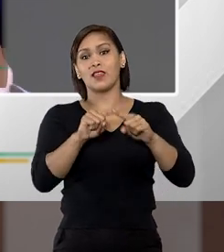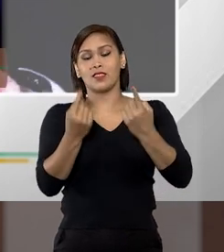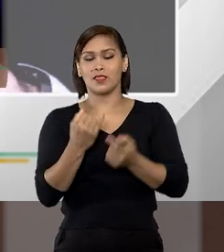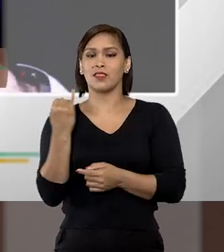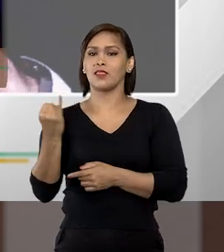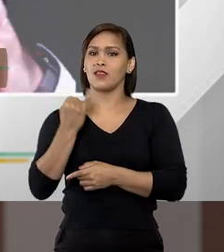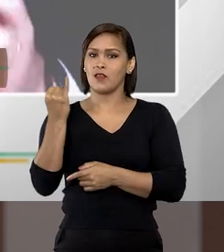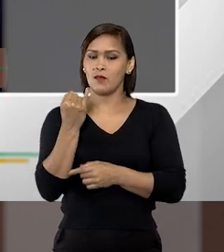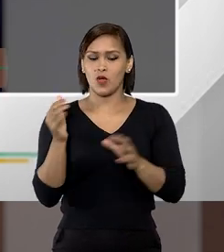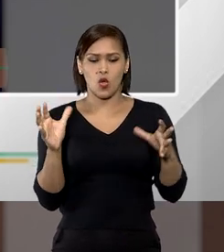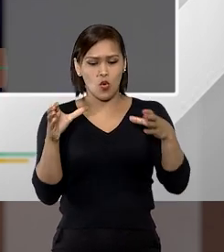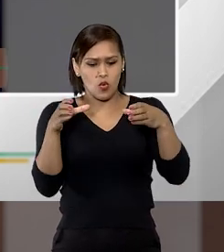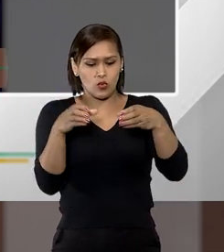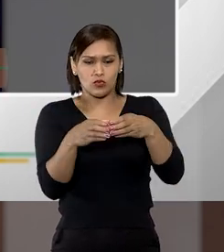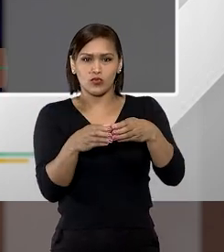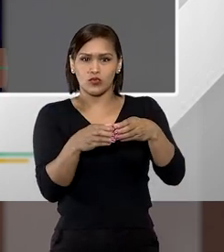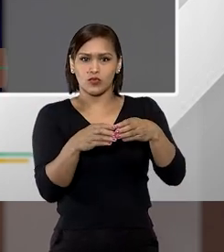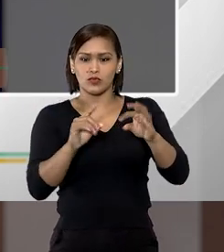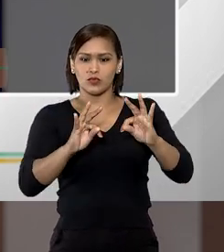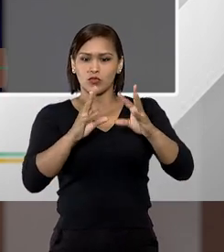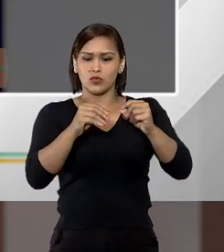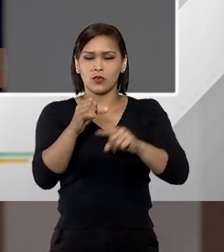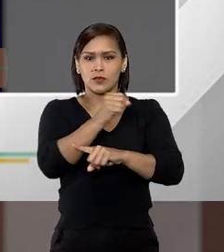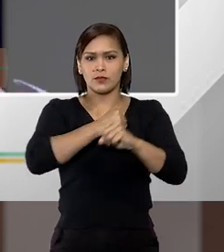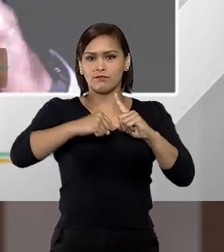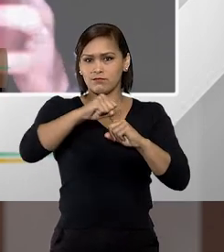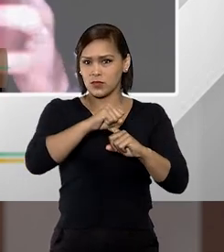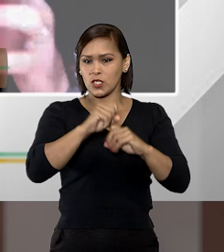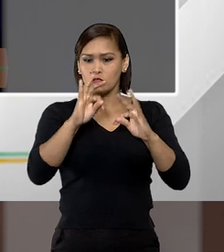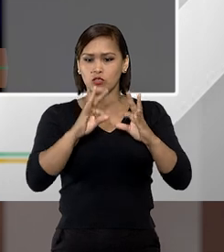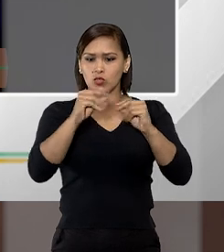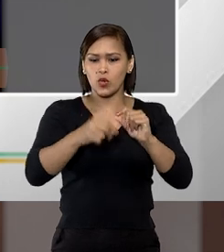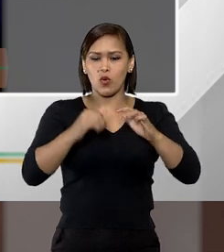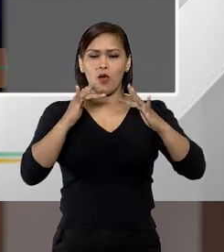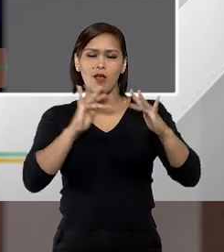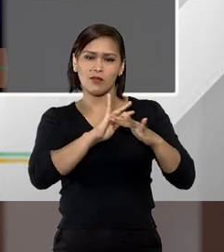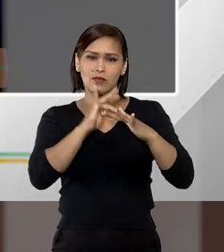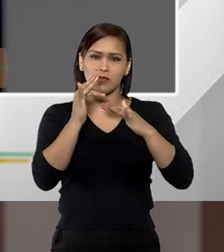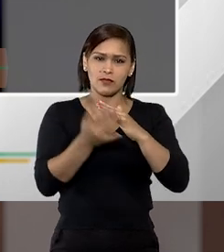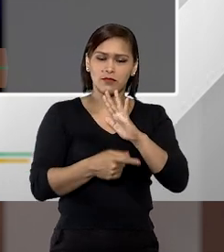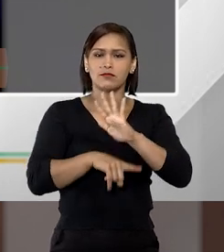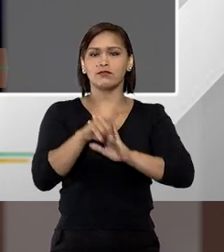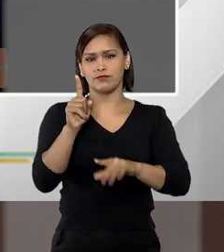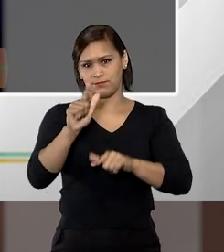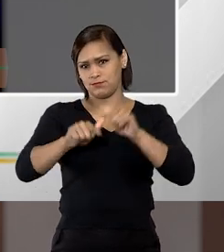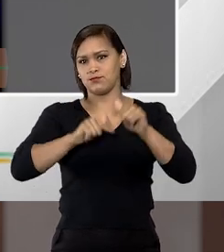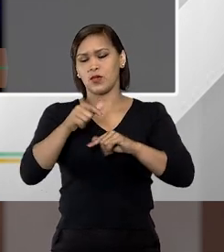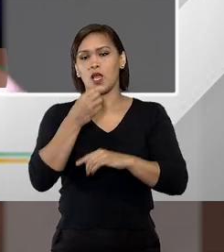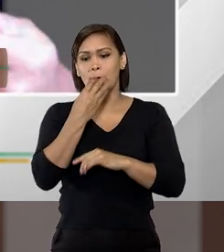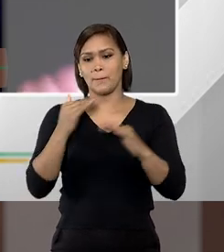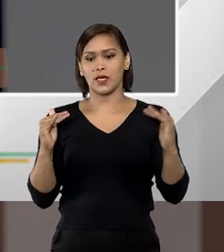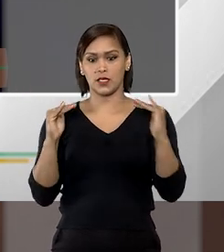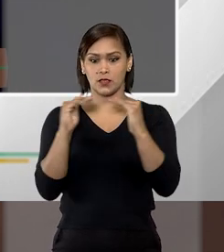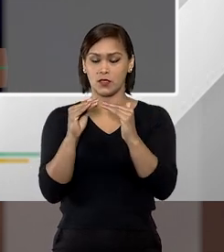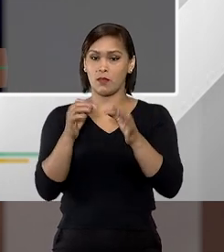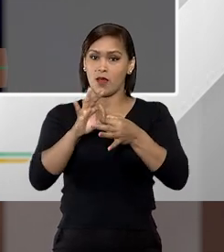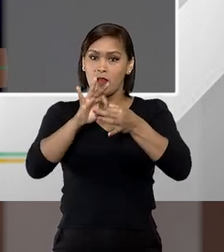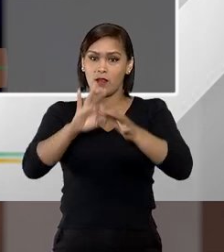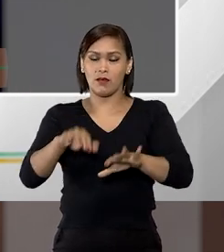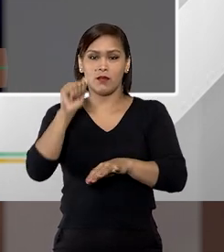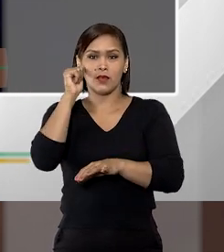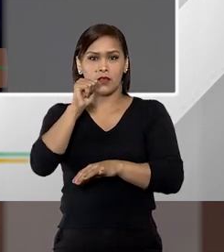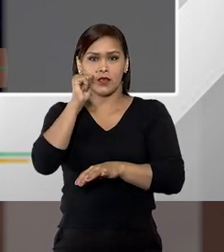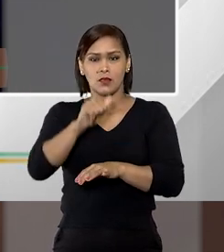importante o conjunto de ações sociais de toda a rede funcionando de forma adequada, para que a gente possa libertar essa